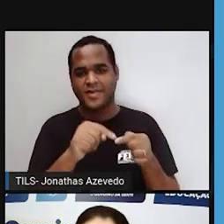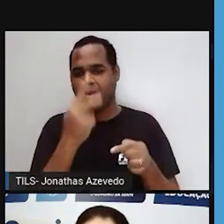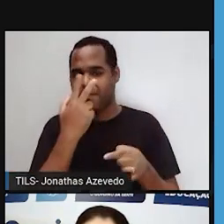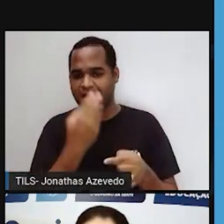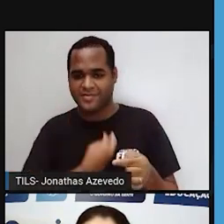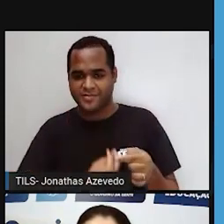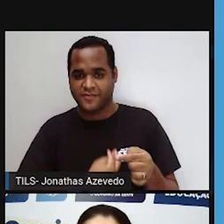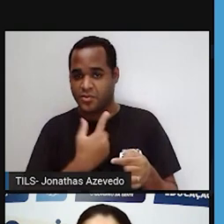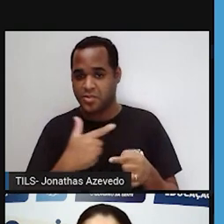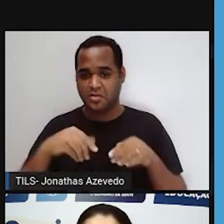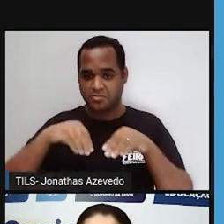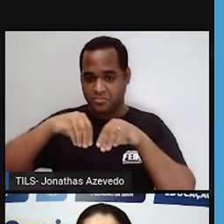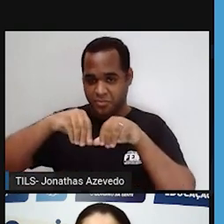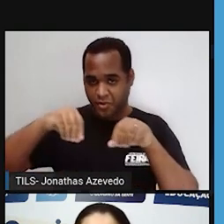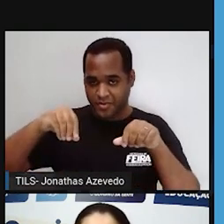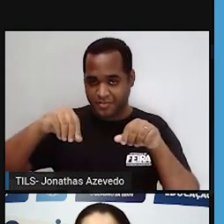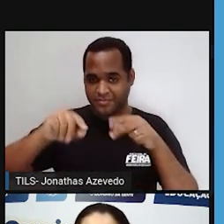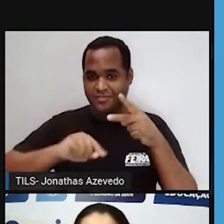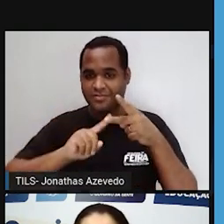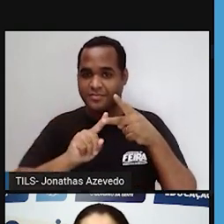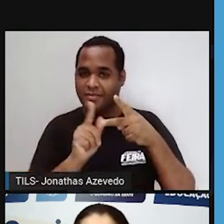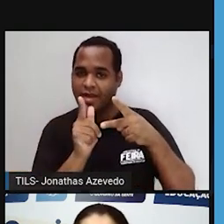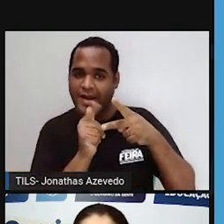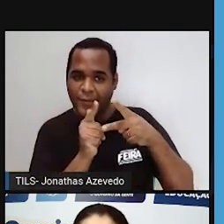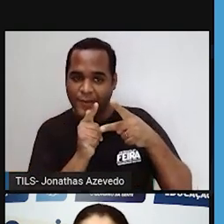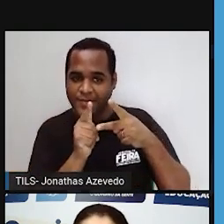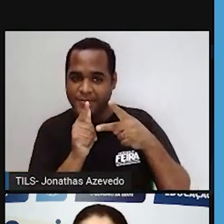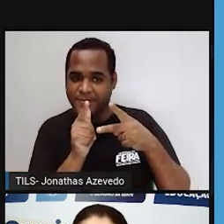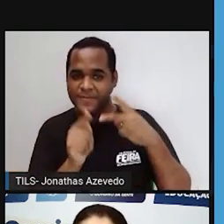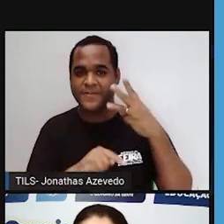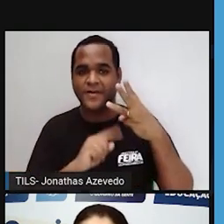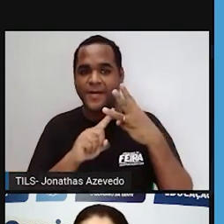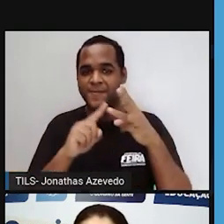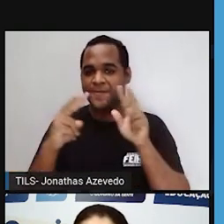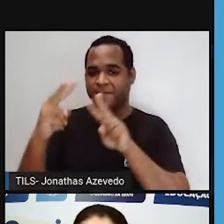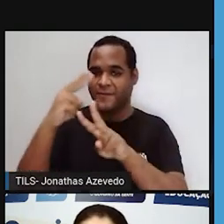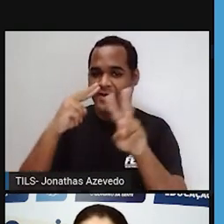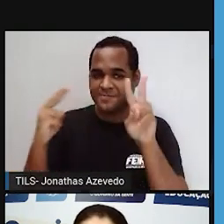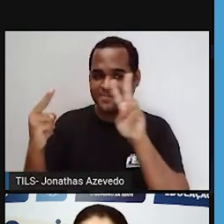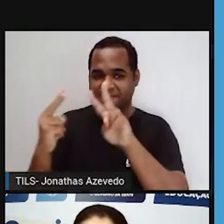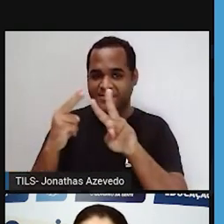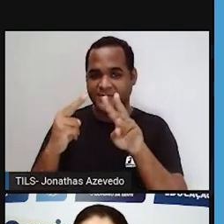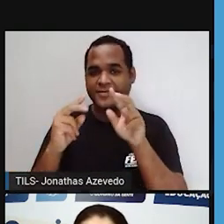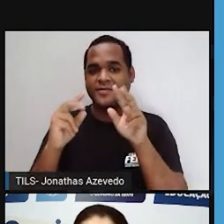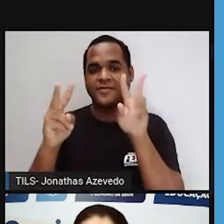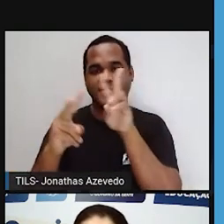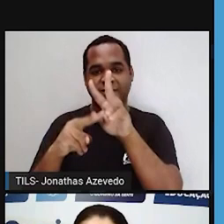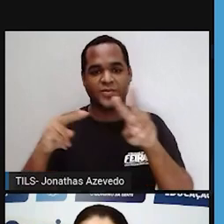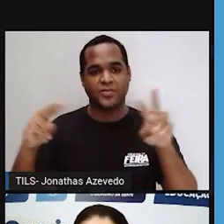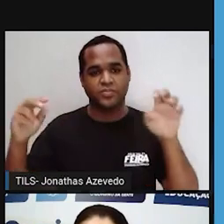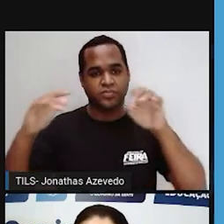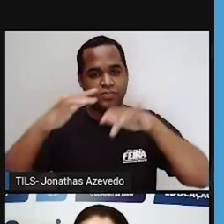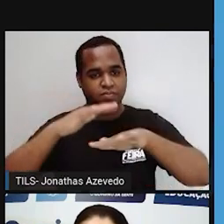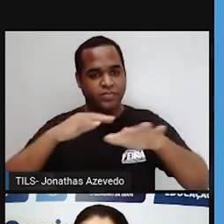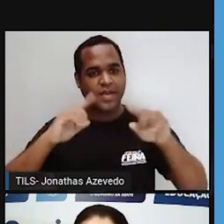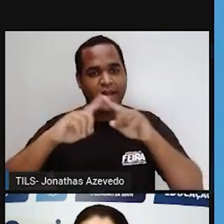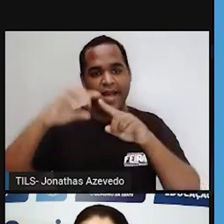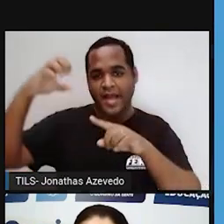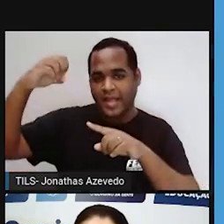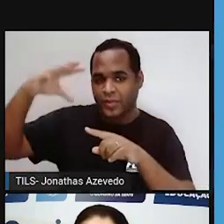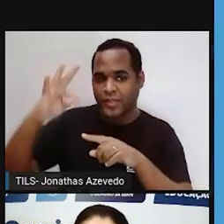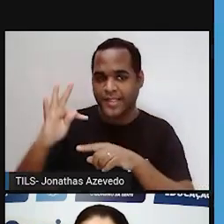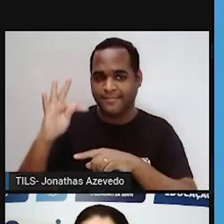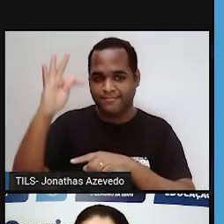vivos, como o solo, a água, o ar, o vento, a luz e a